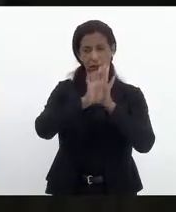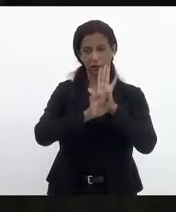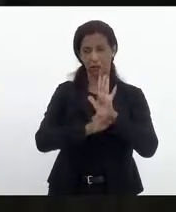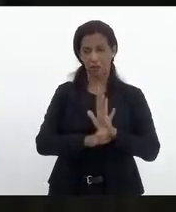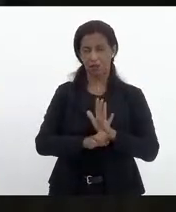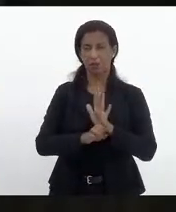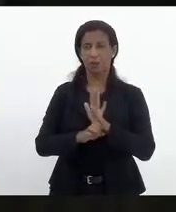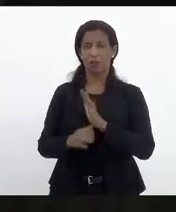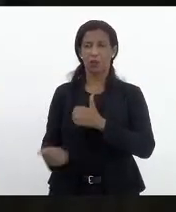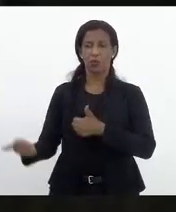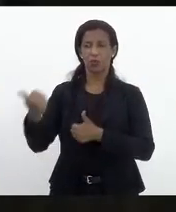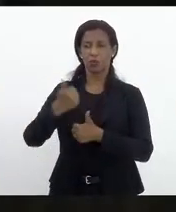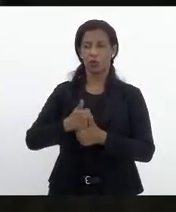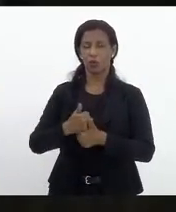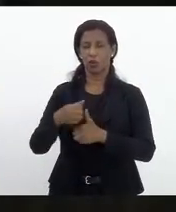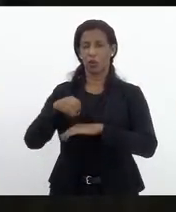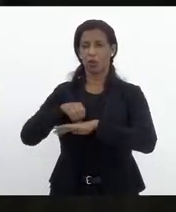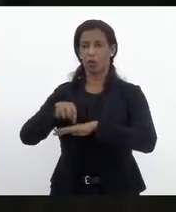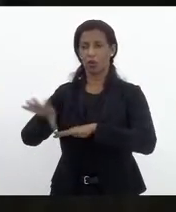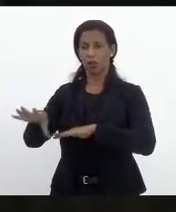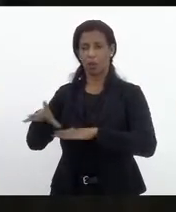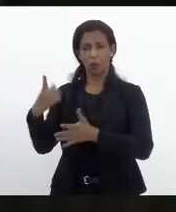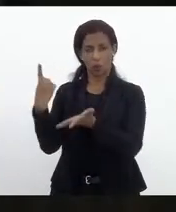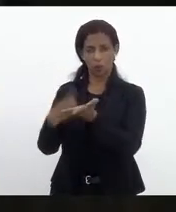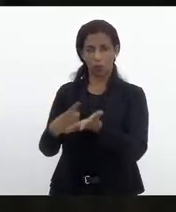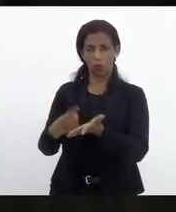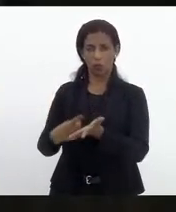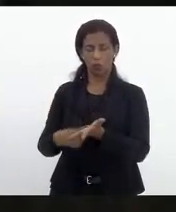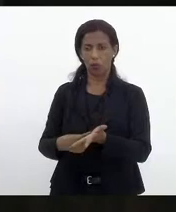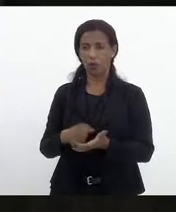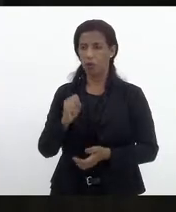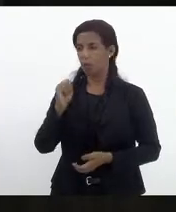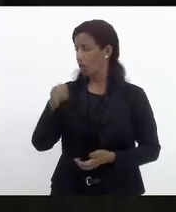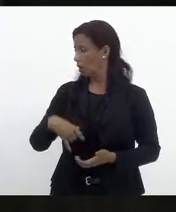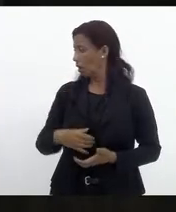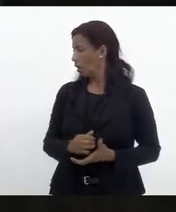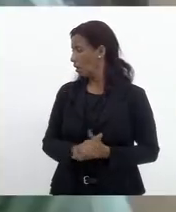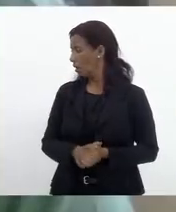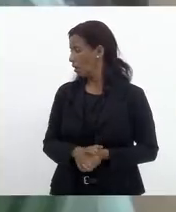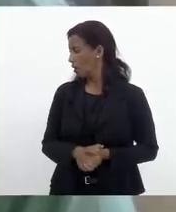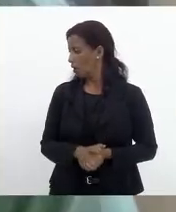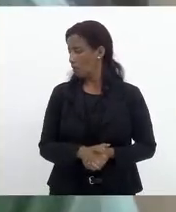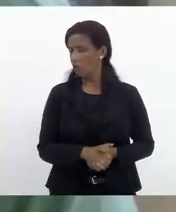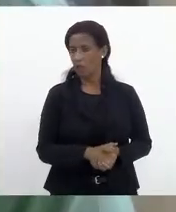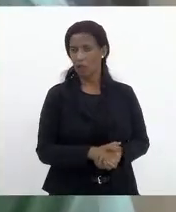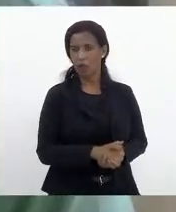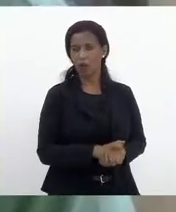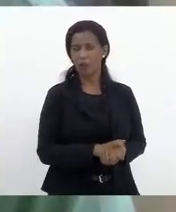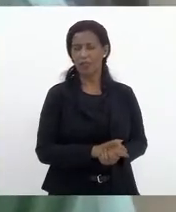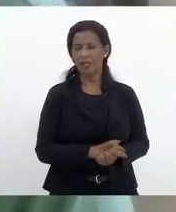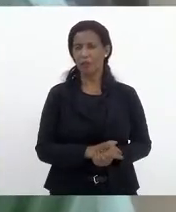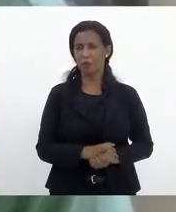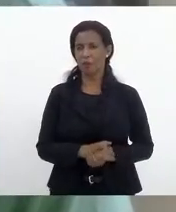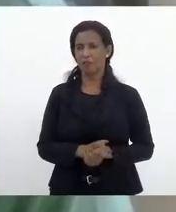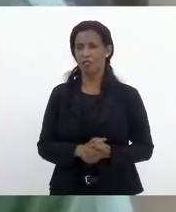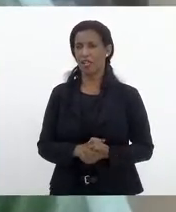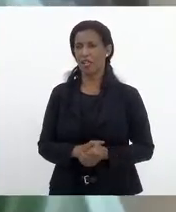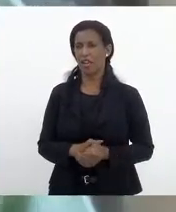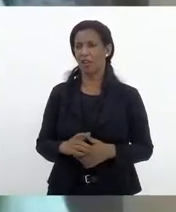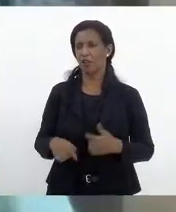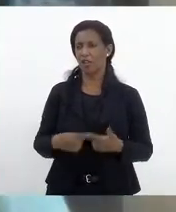substitutivo. Caminhou para um acordo? Sim, deixa eu dizer, deixa eu só dar um esclarecimento rápido, presidente